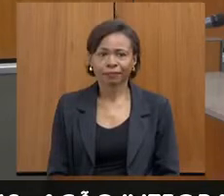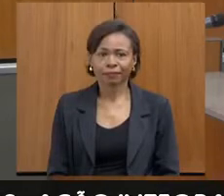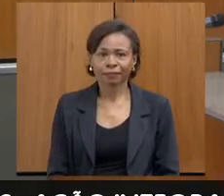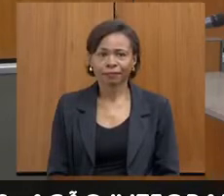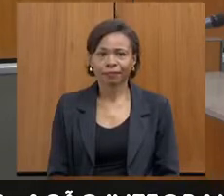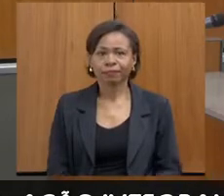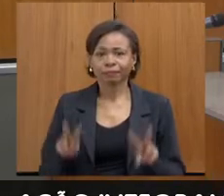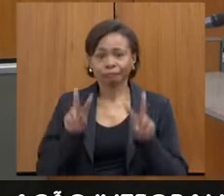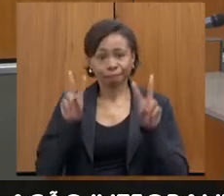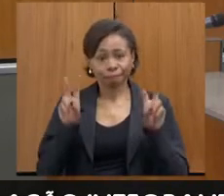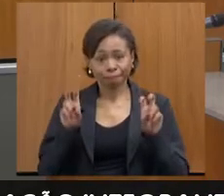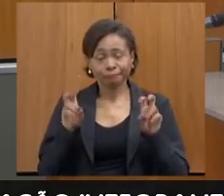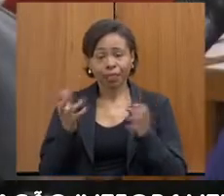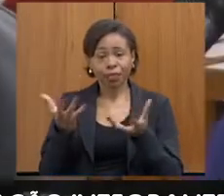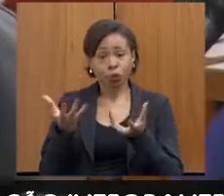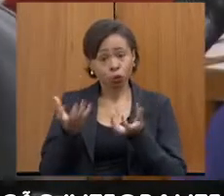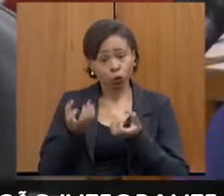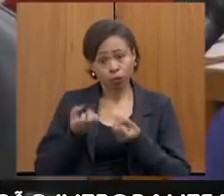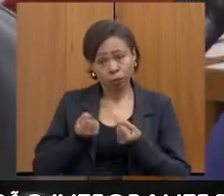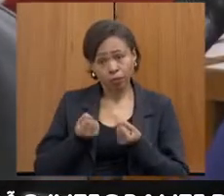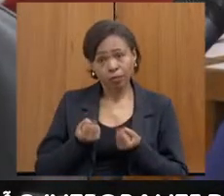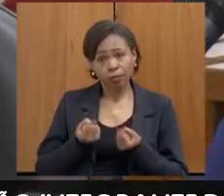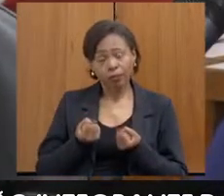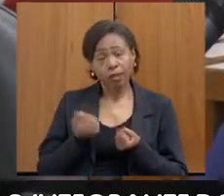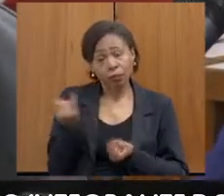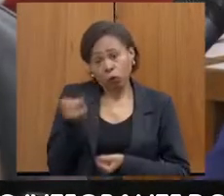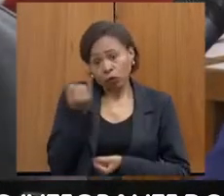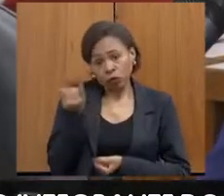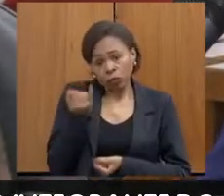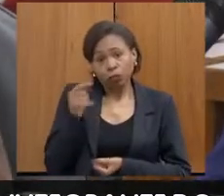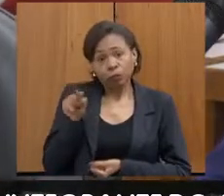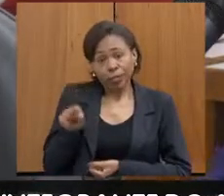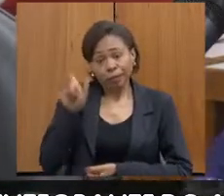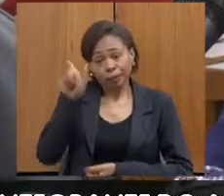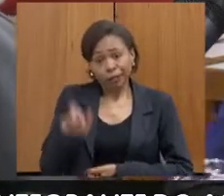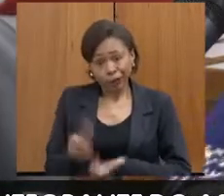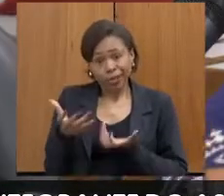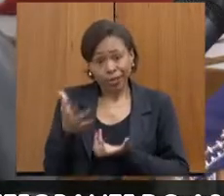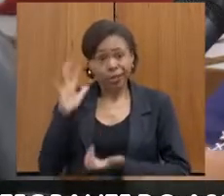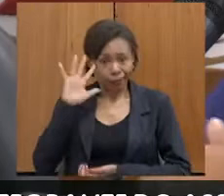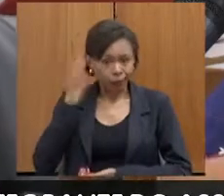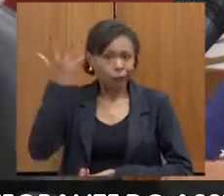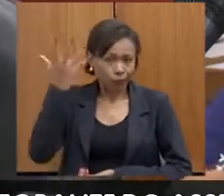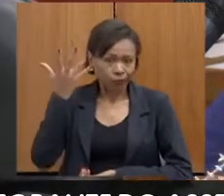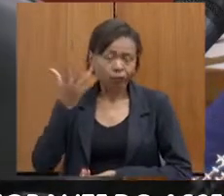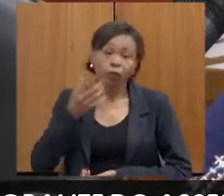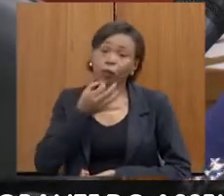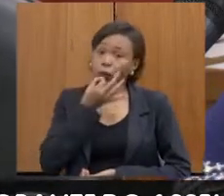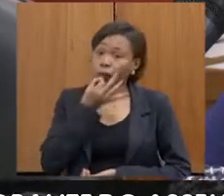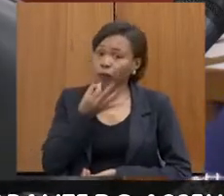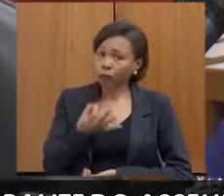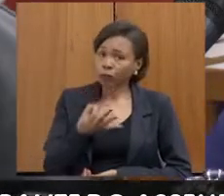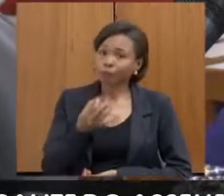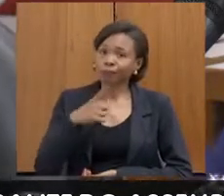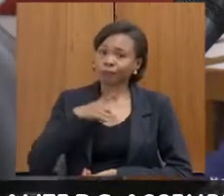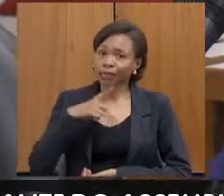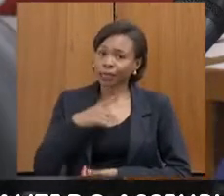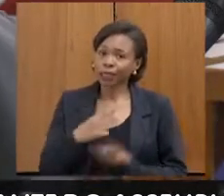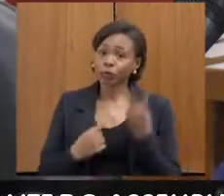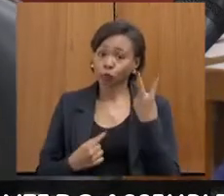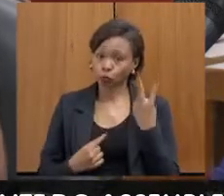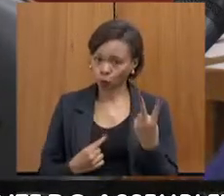mas também a vítima quer a resolução da questão. E, bom, uma sugestão do que eu penso, assim, nós temos dois escrivãs